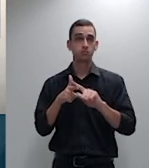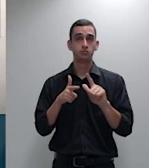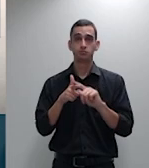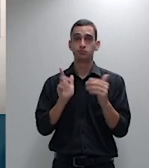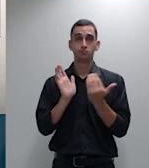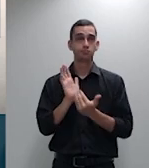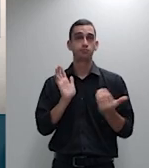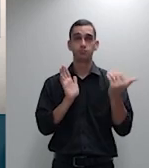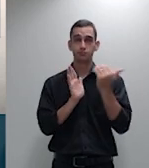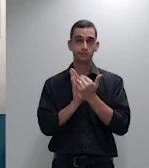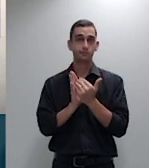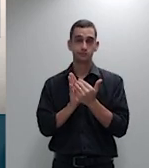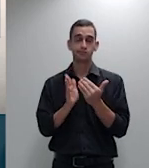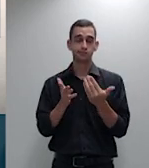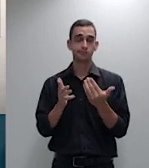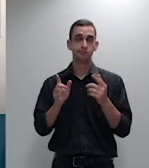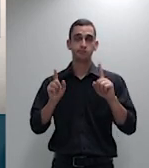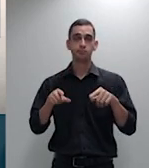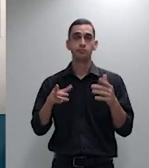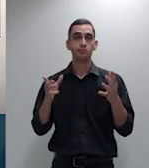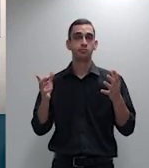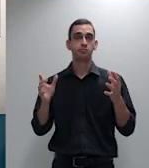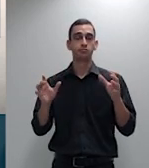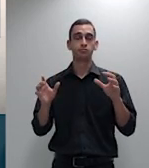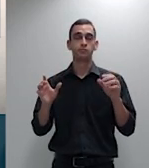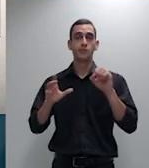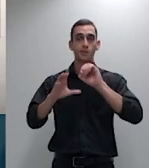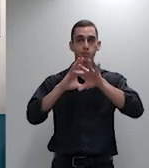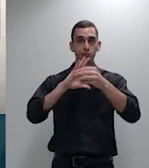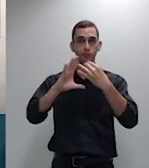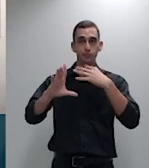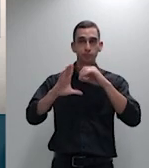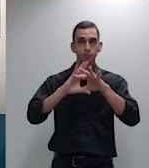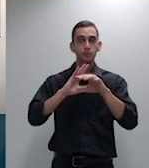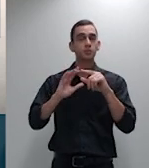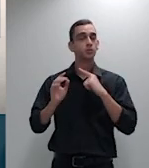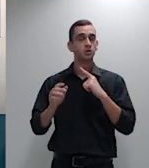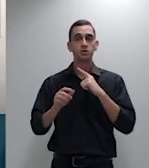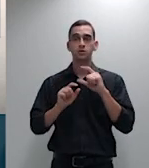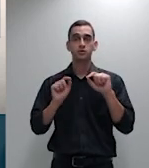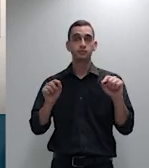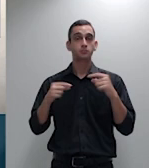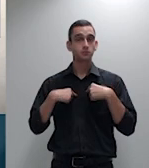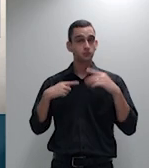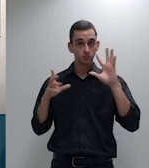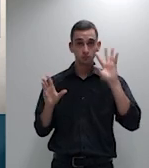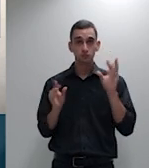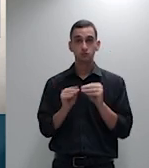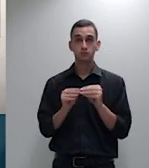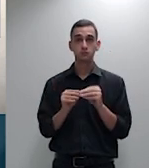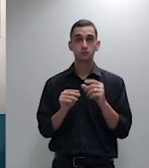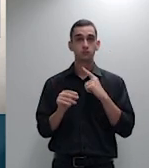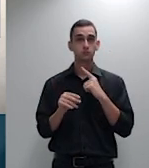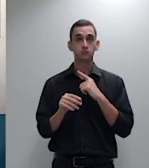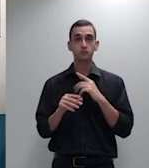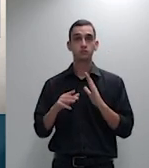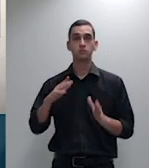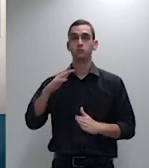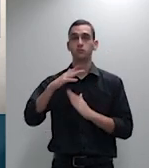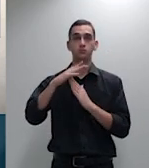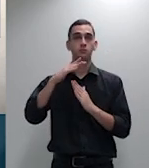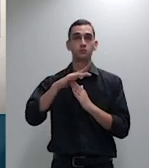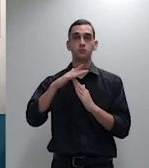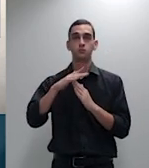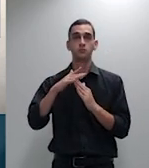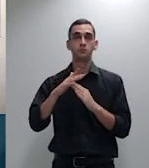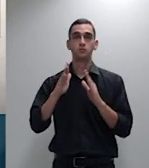concluindo excelência e concluo apenas dizendo que essas imposições e limitações que aparentemente e apenas aparentemente ajudariam os idosos